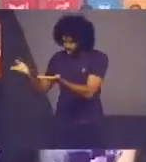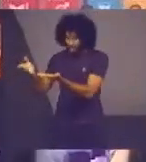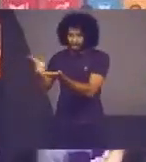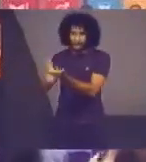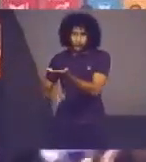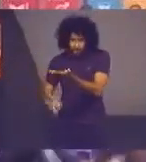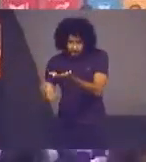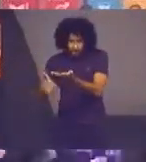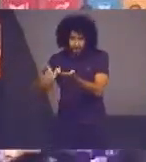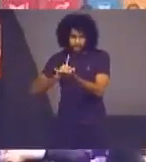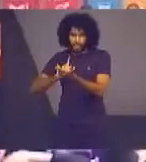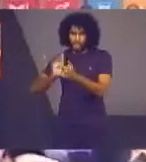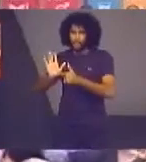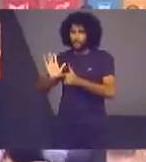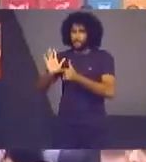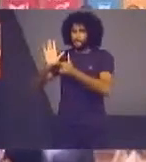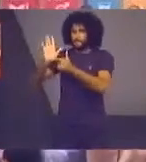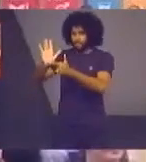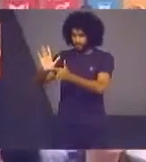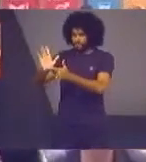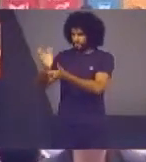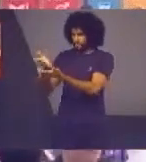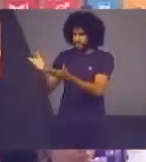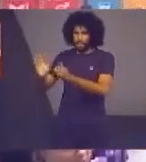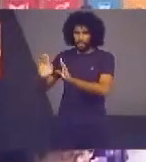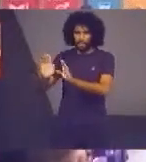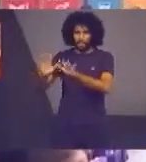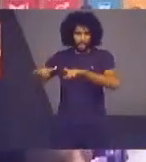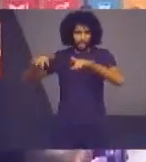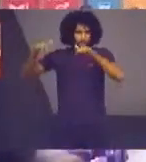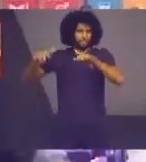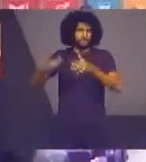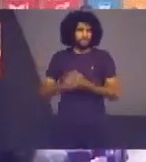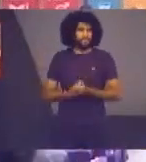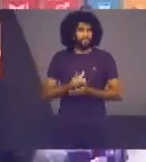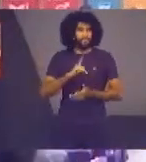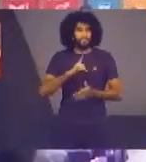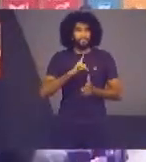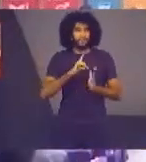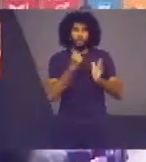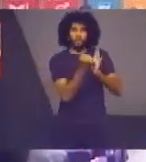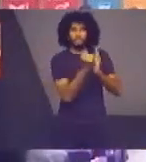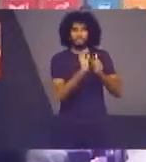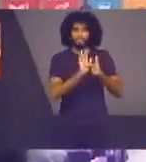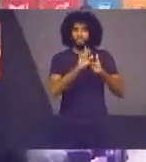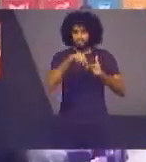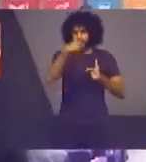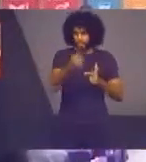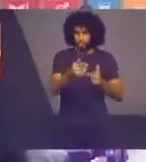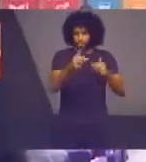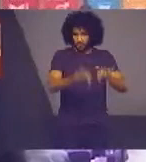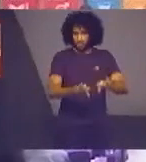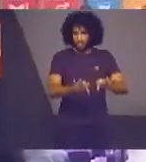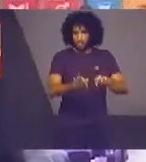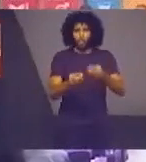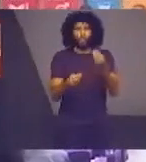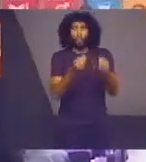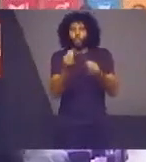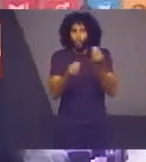os painéis ficarão expostos neste auditório Os registros serão disponibilizados por meio digital